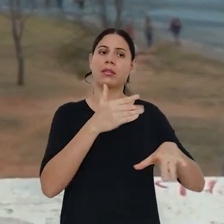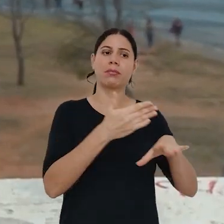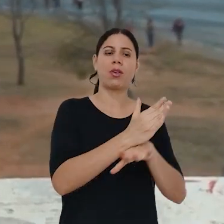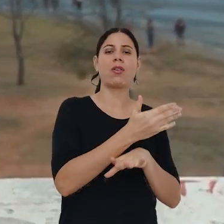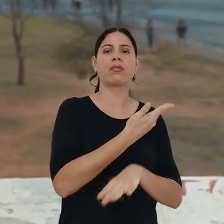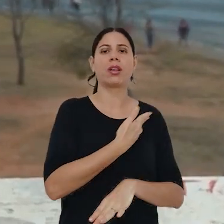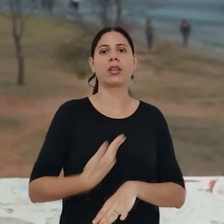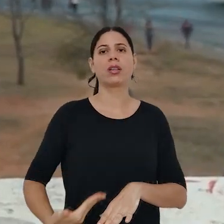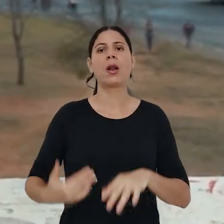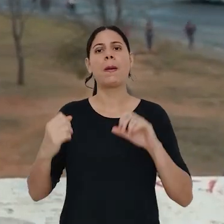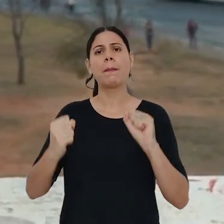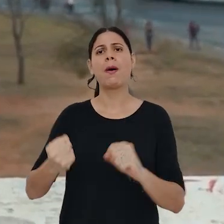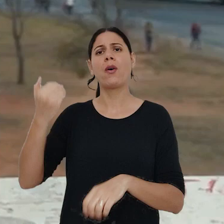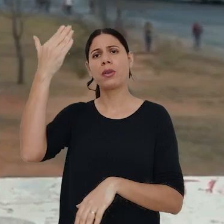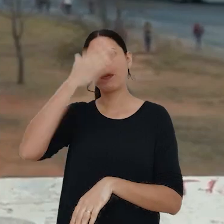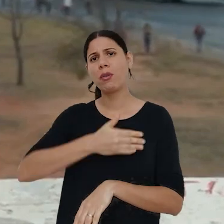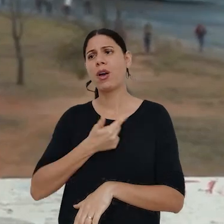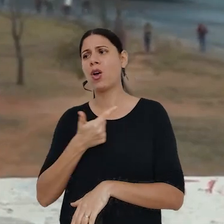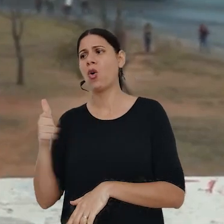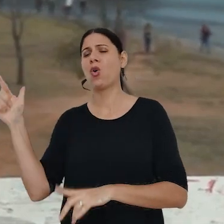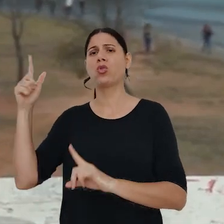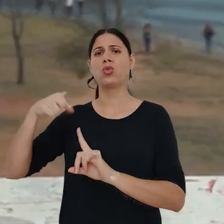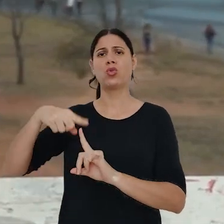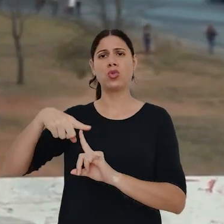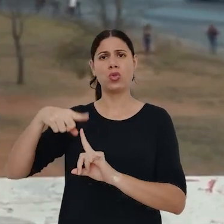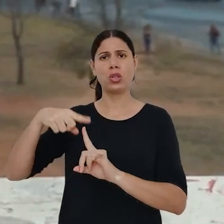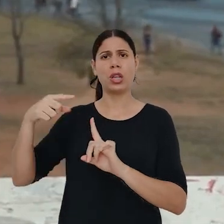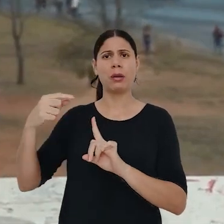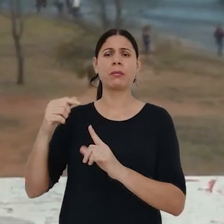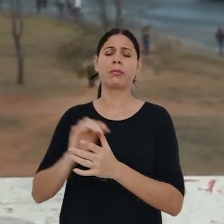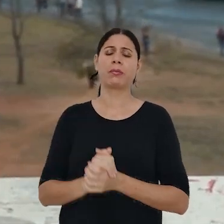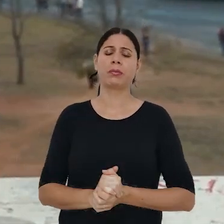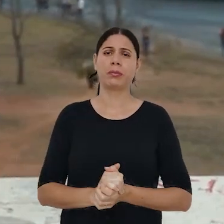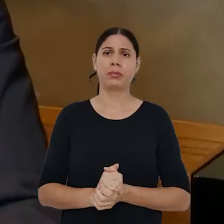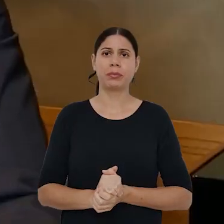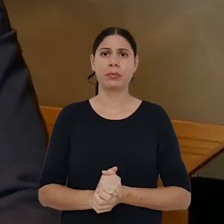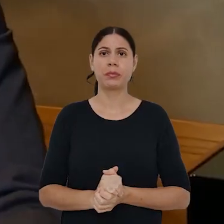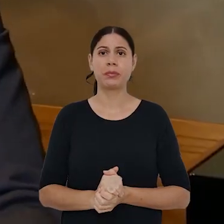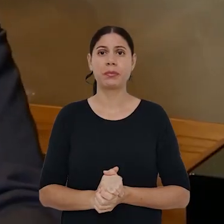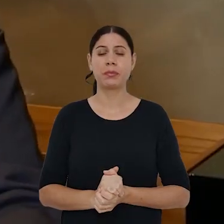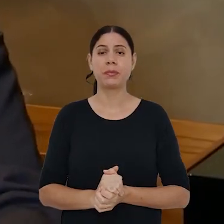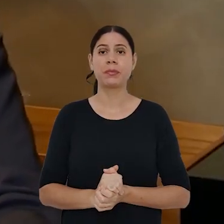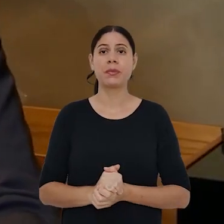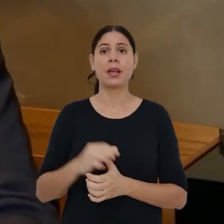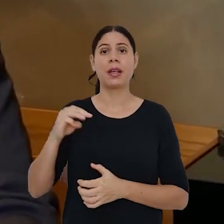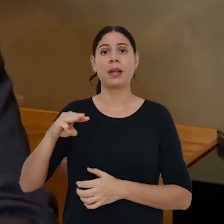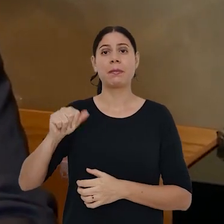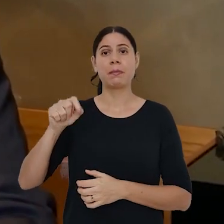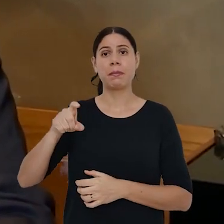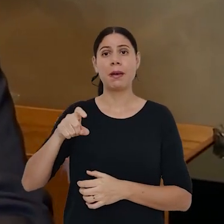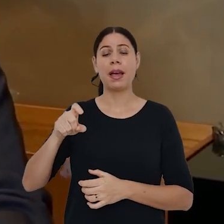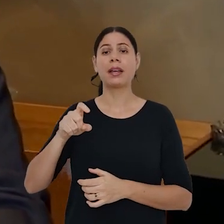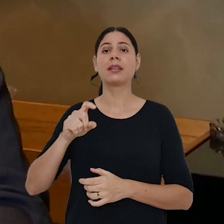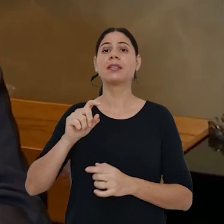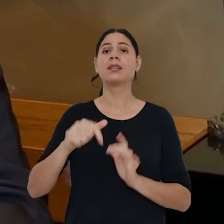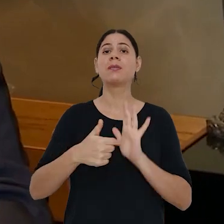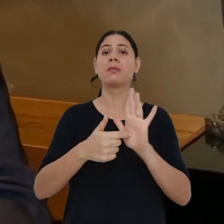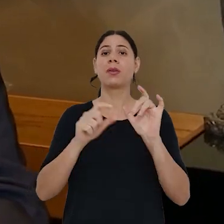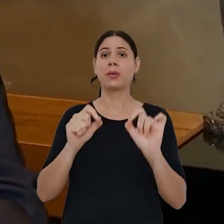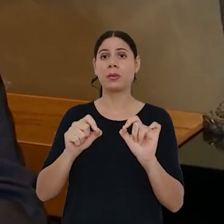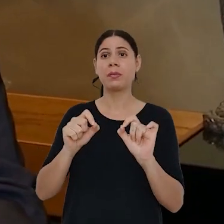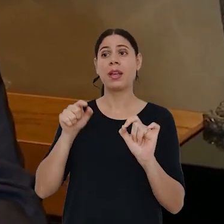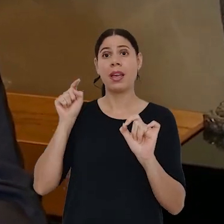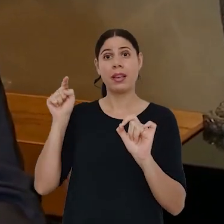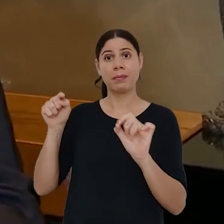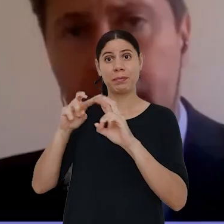posse em cargo público pode ser comprovado por outros meios idôneos, além do diploma. O especialista Max Kolb acrescenta